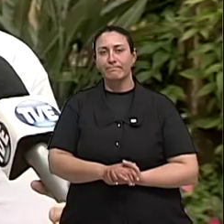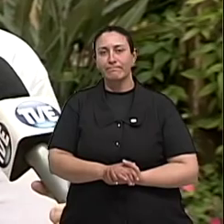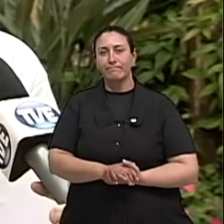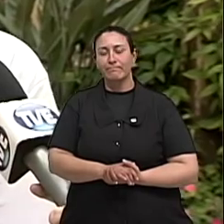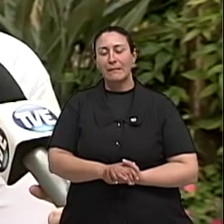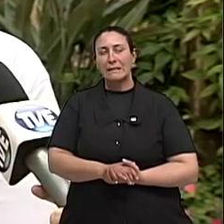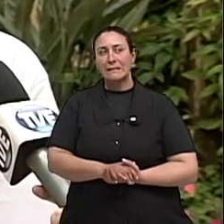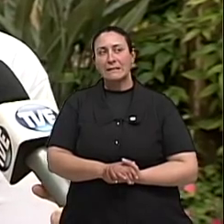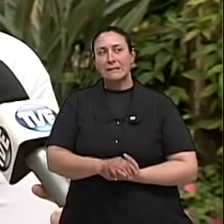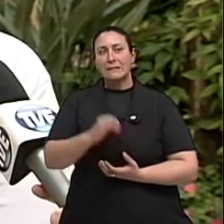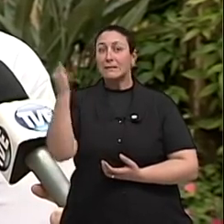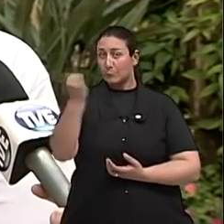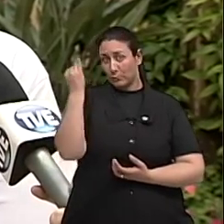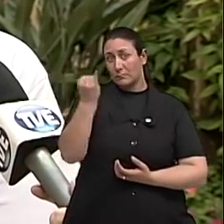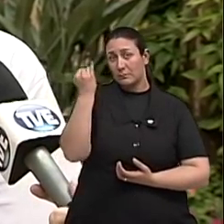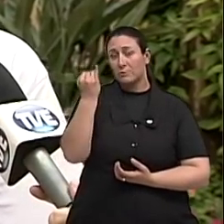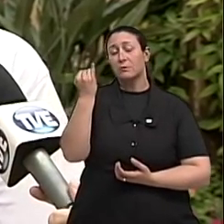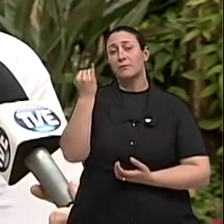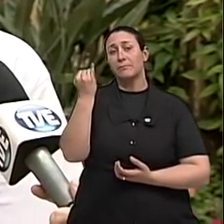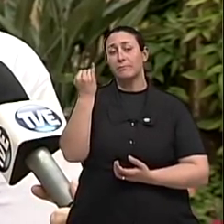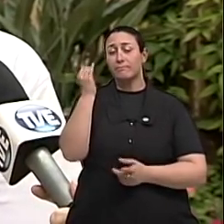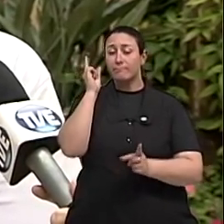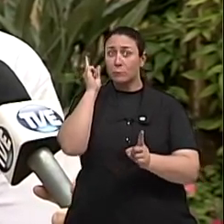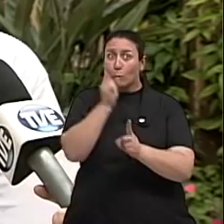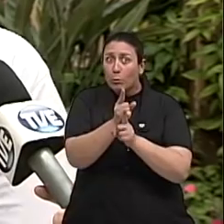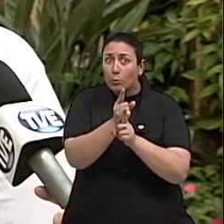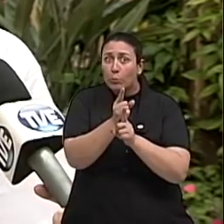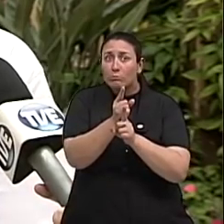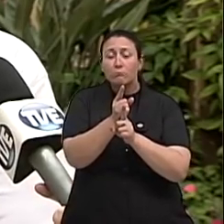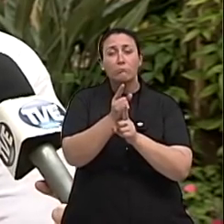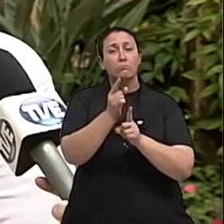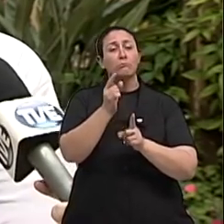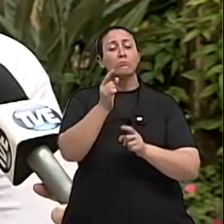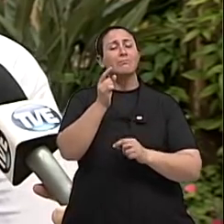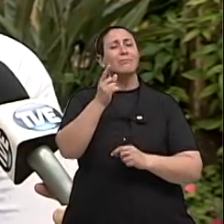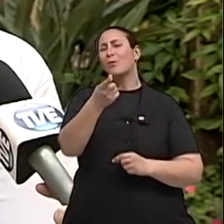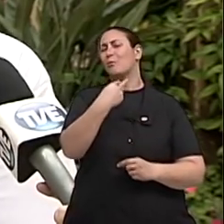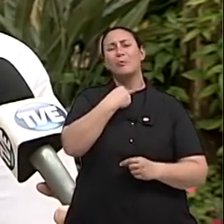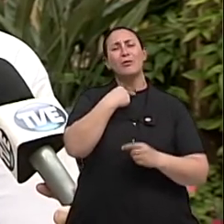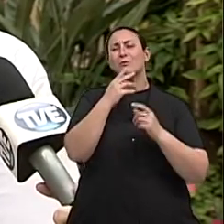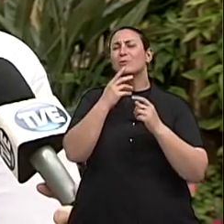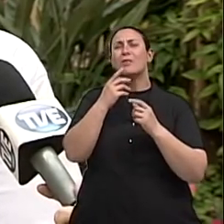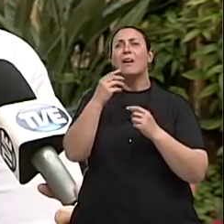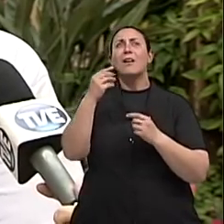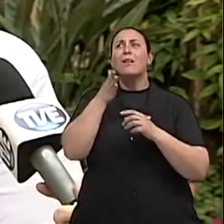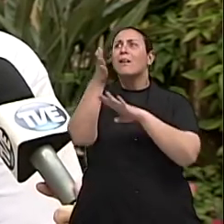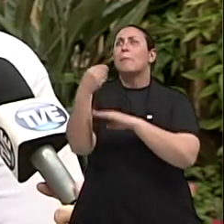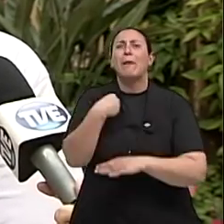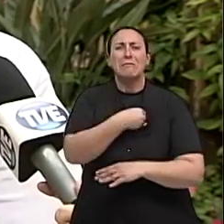O importante, detectou, não foge da consulta, não foge da tua médica,